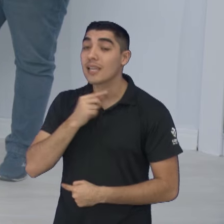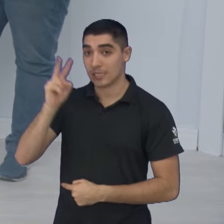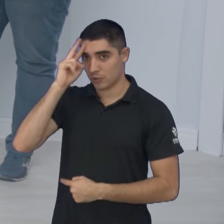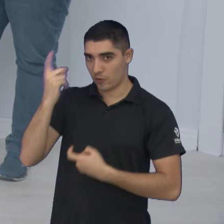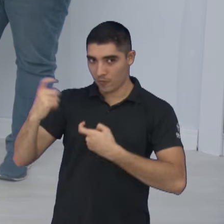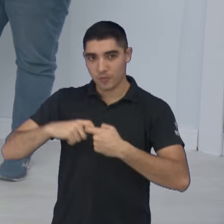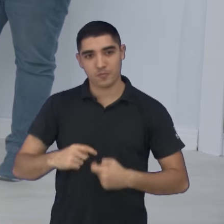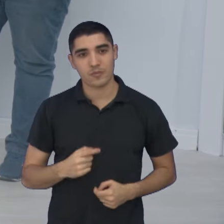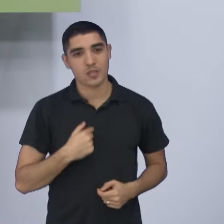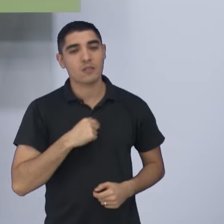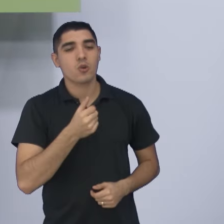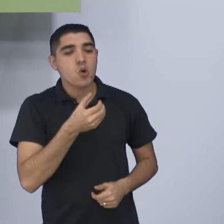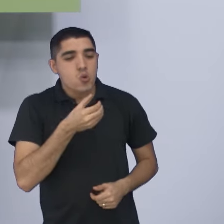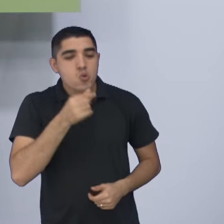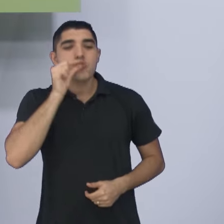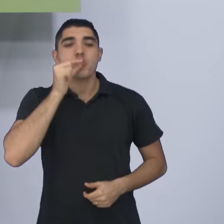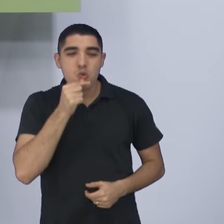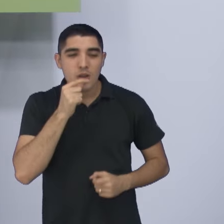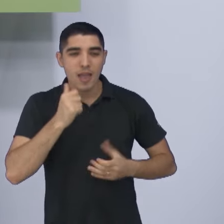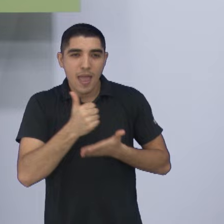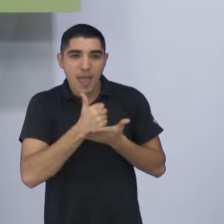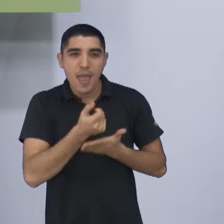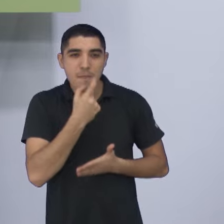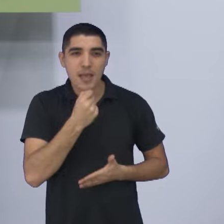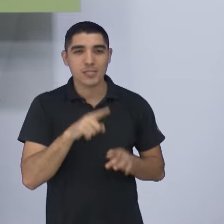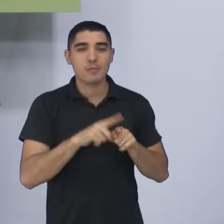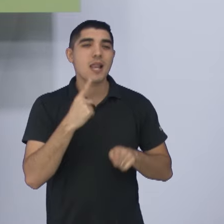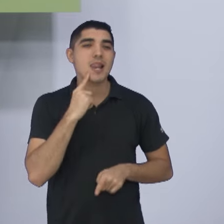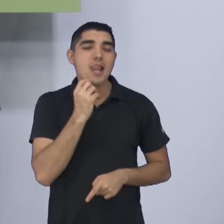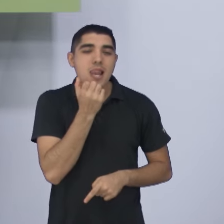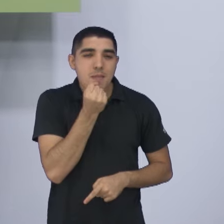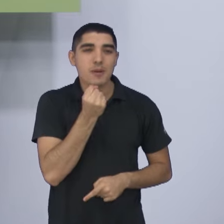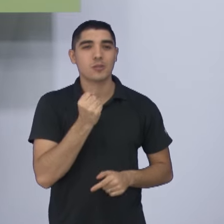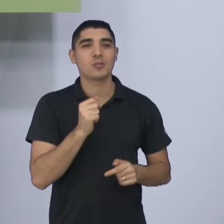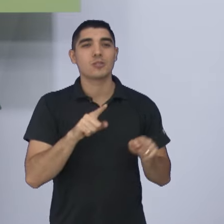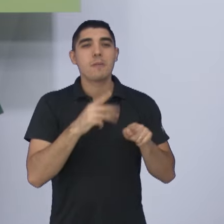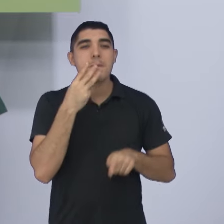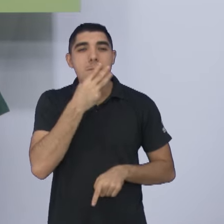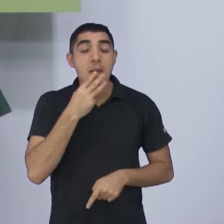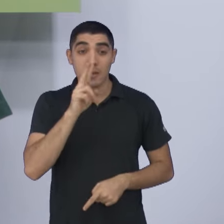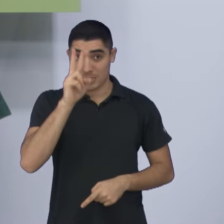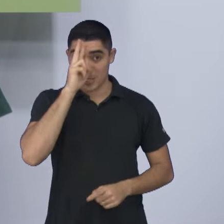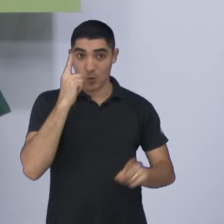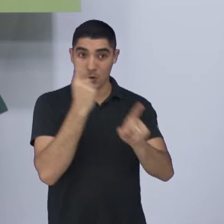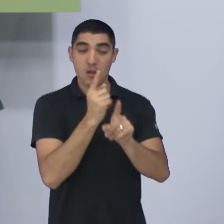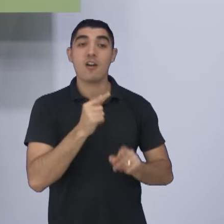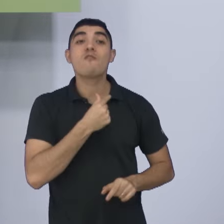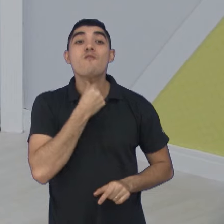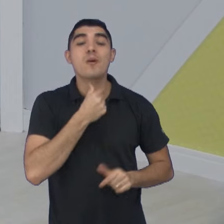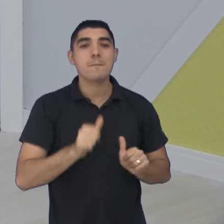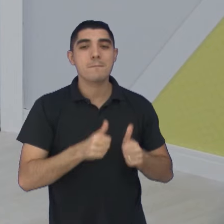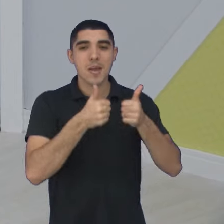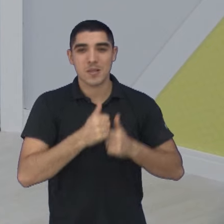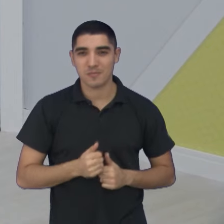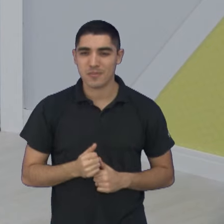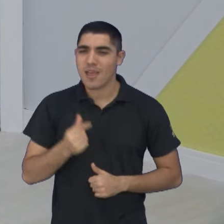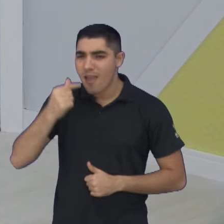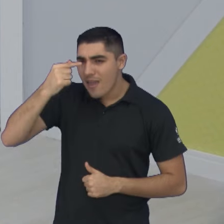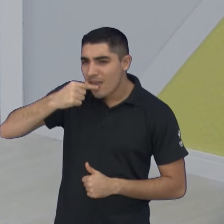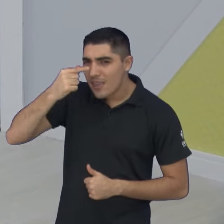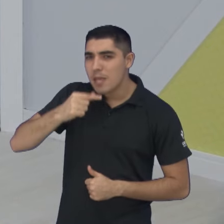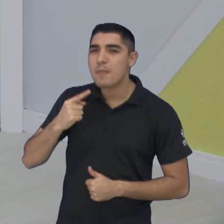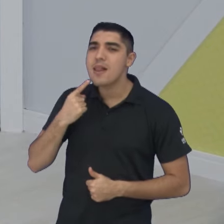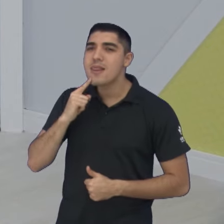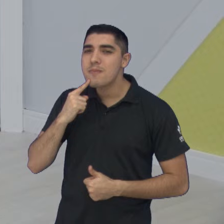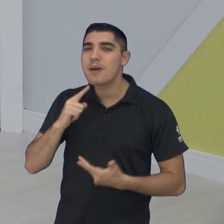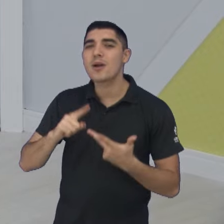estaremos de volta. Vou tomar o meu xarope com mel e limão, e até segunda-feira com uma voz, talvez, possivelmente, um pouco melhor. Gripe cura com limão,